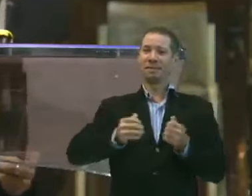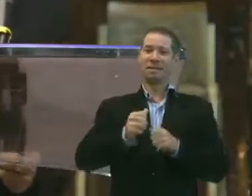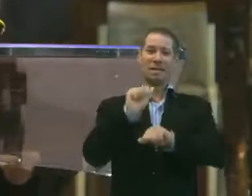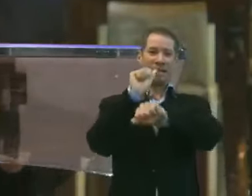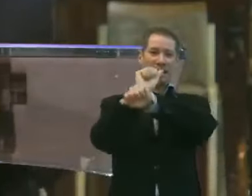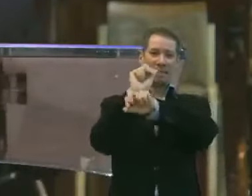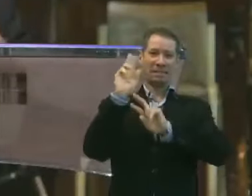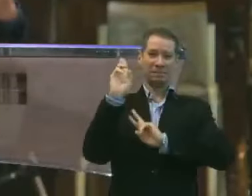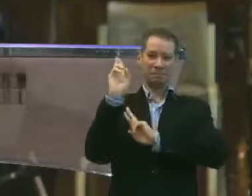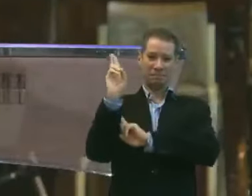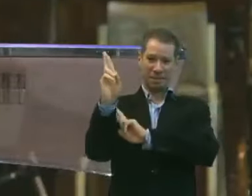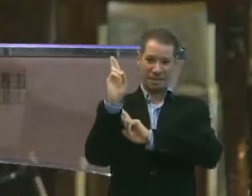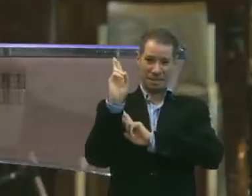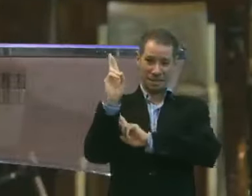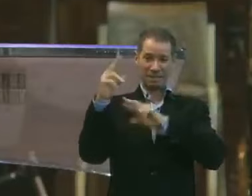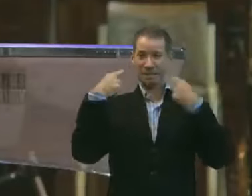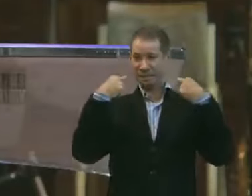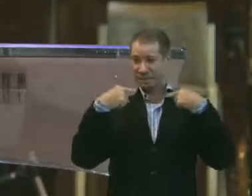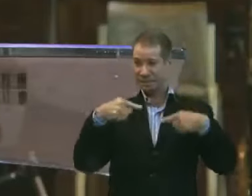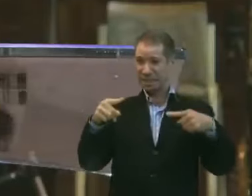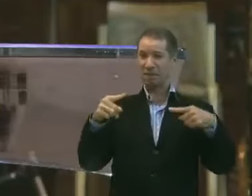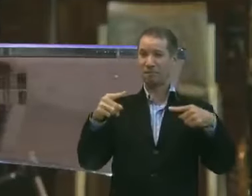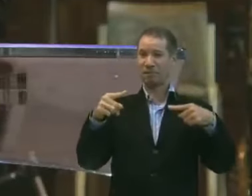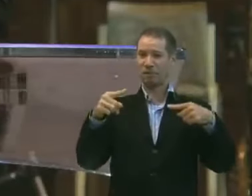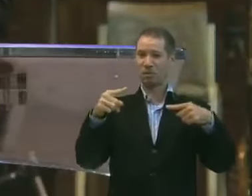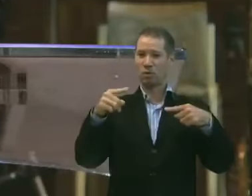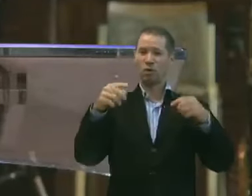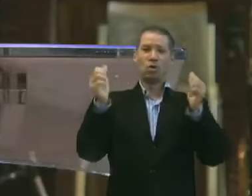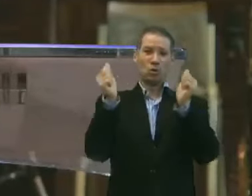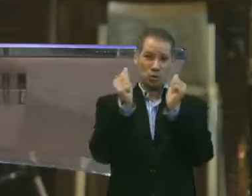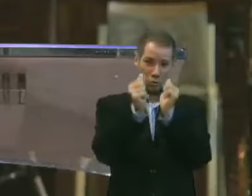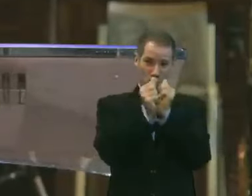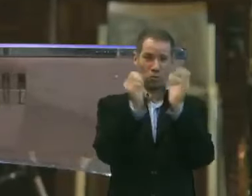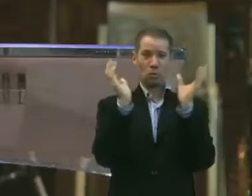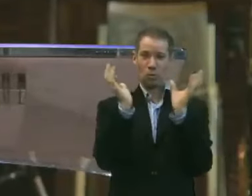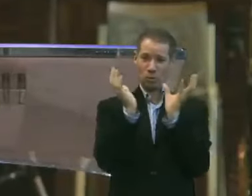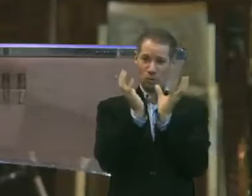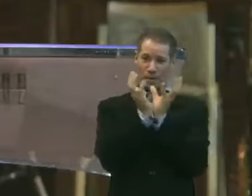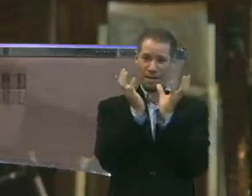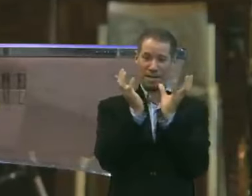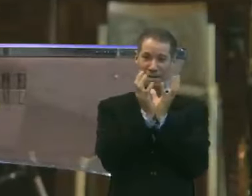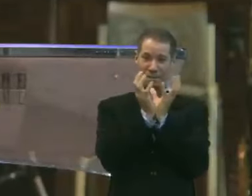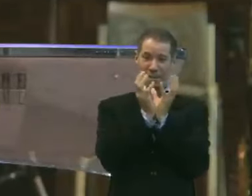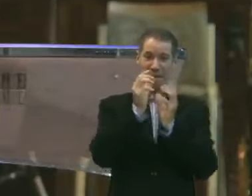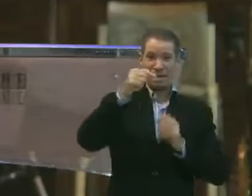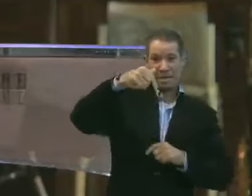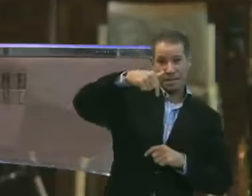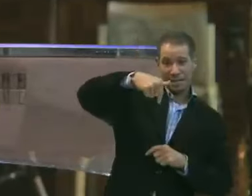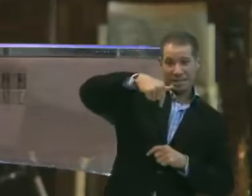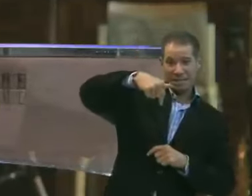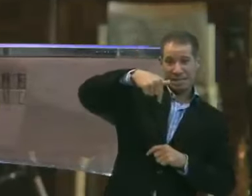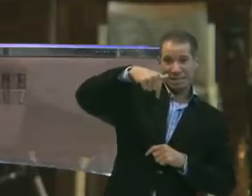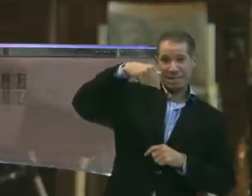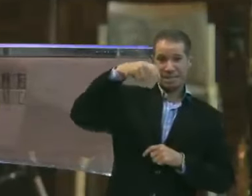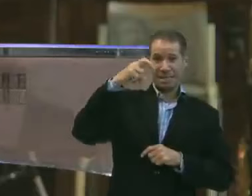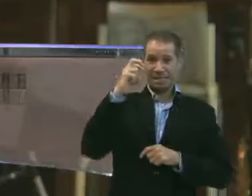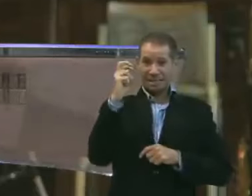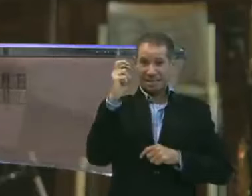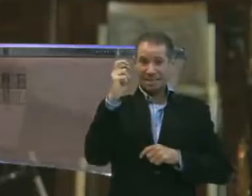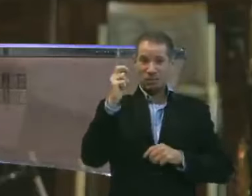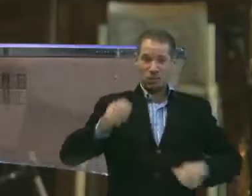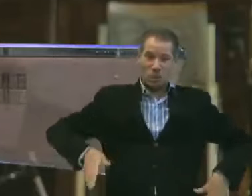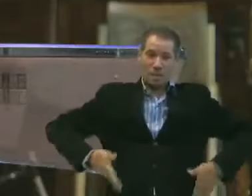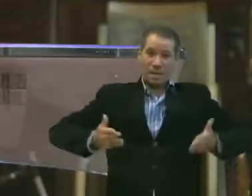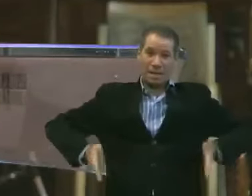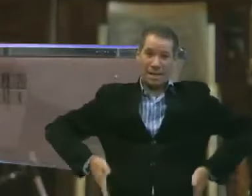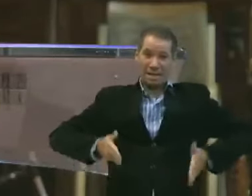esperança, eu estou com um grande desafio de, junto com uma equipe, levar 75 cadeiras